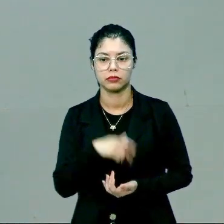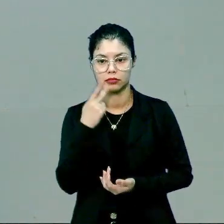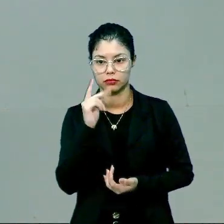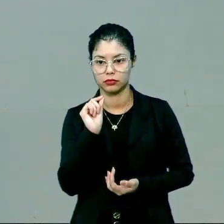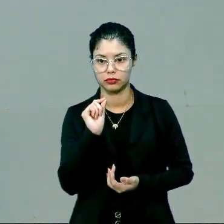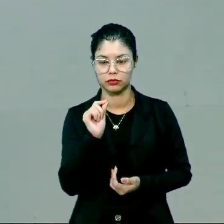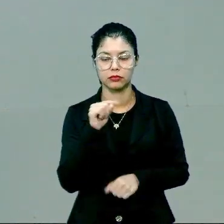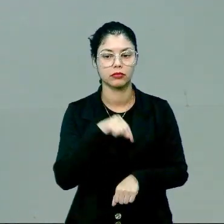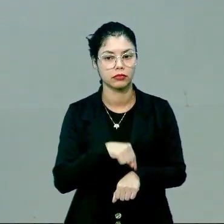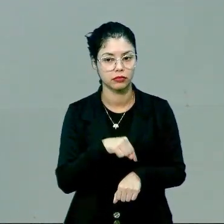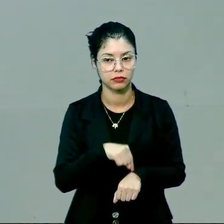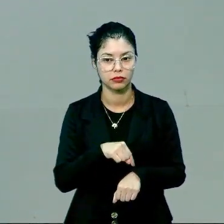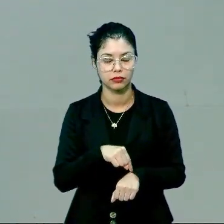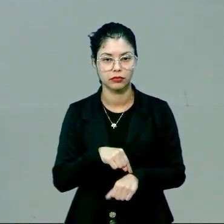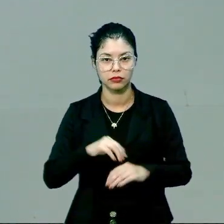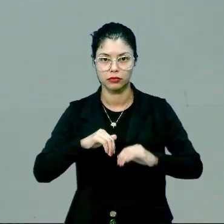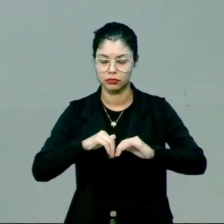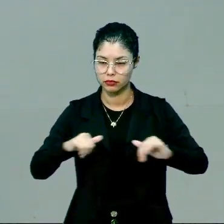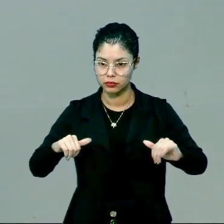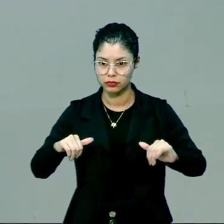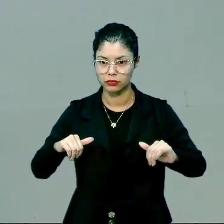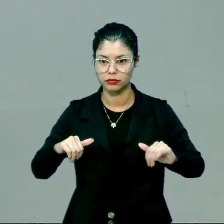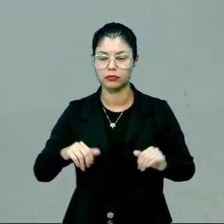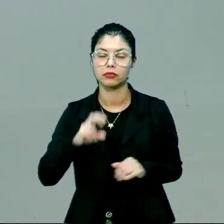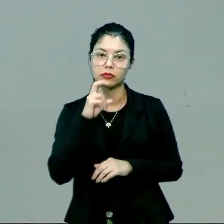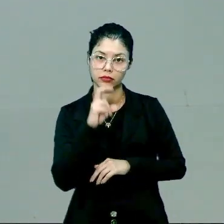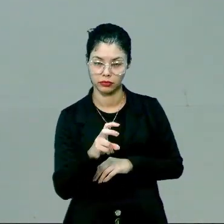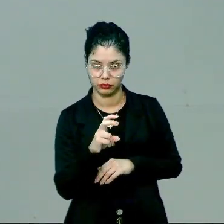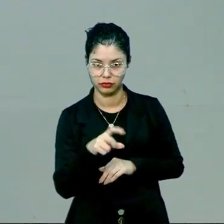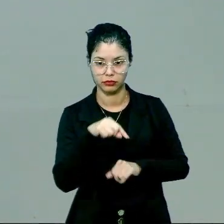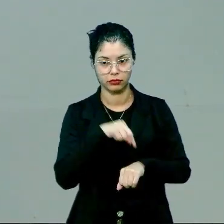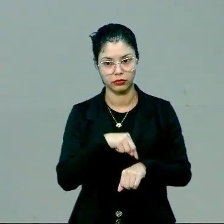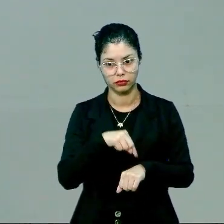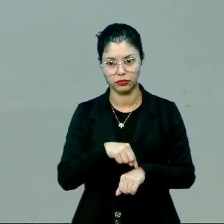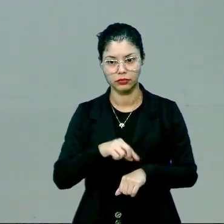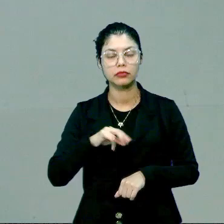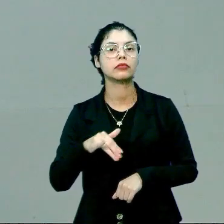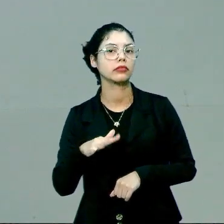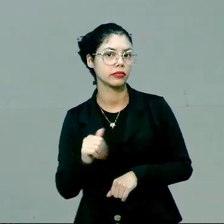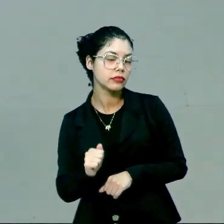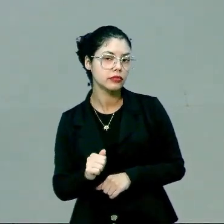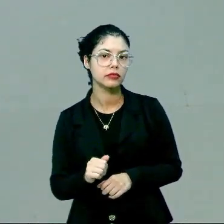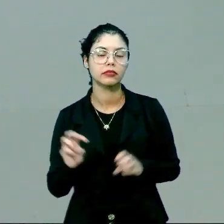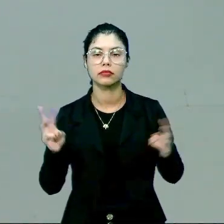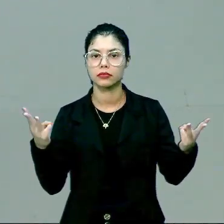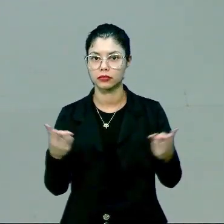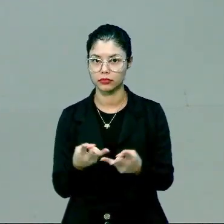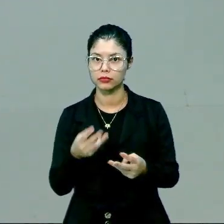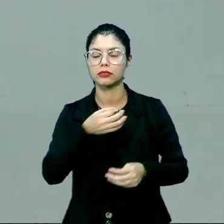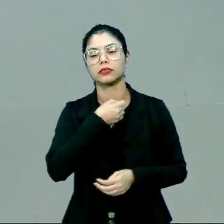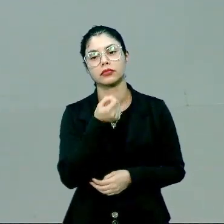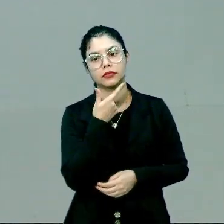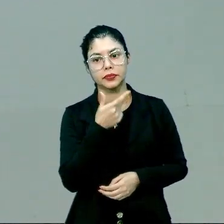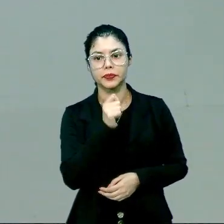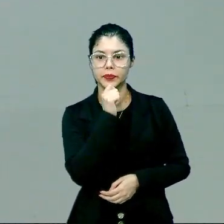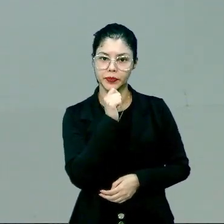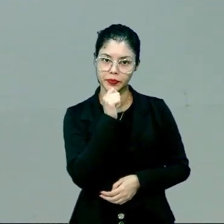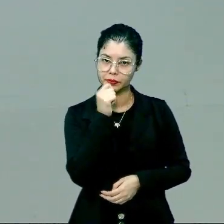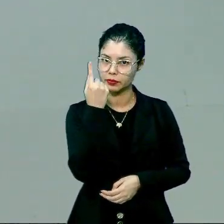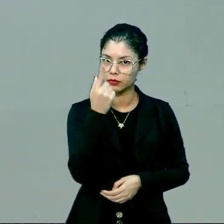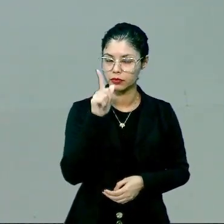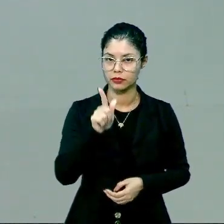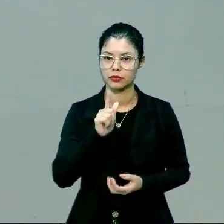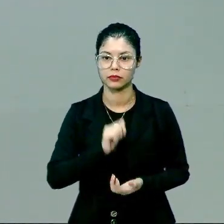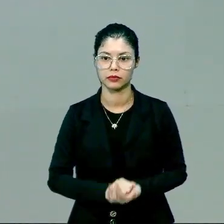diz que o tempo de desintegração foram 5 tempos de meia-vida e que a massa do medicamento continha 1